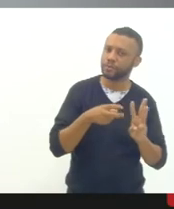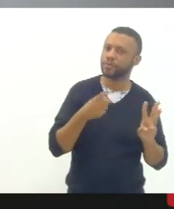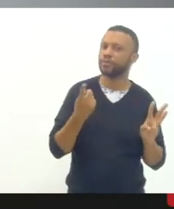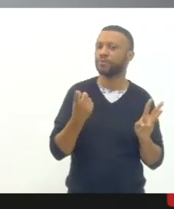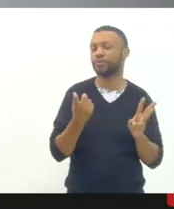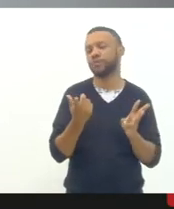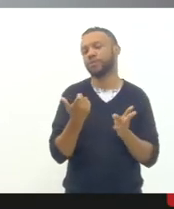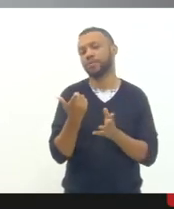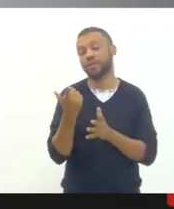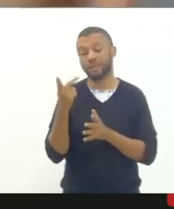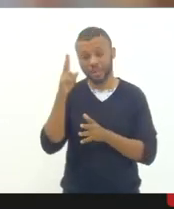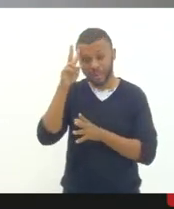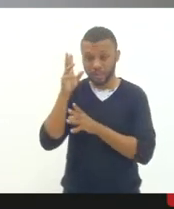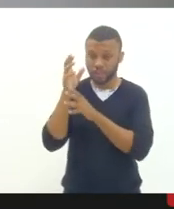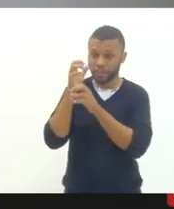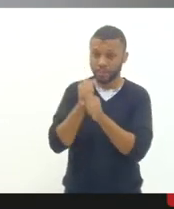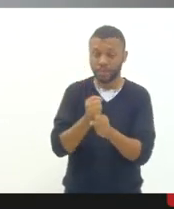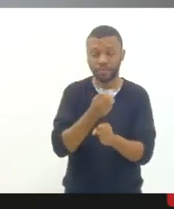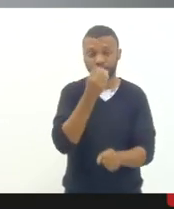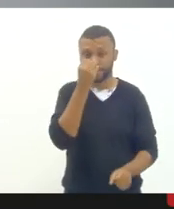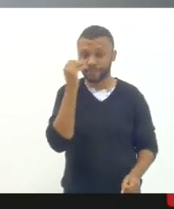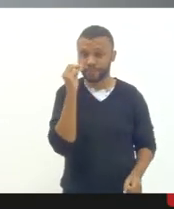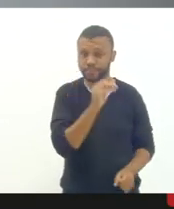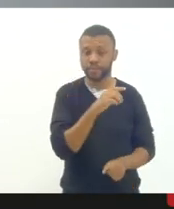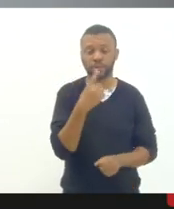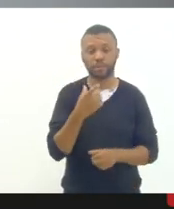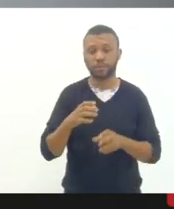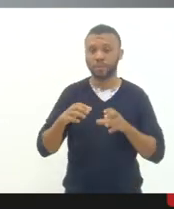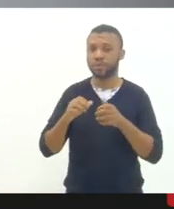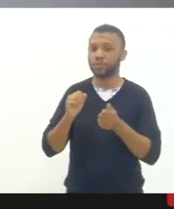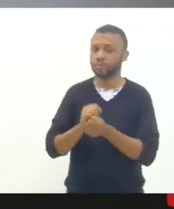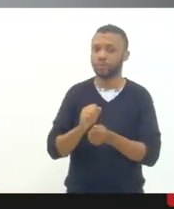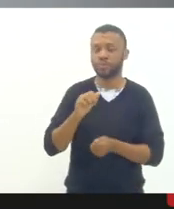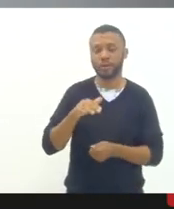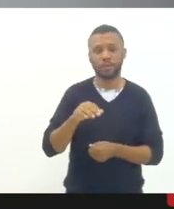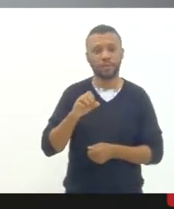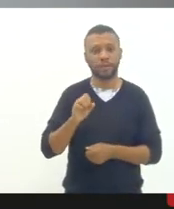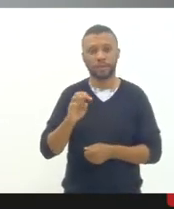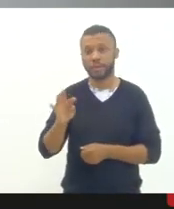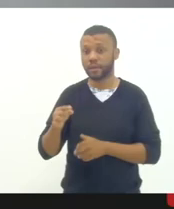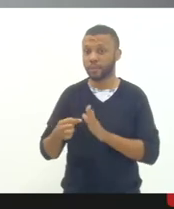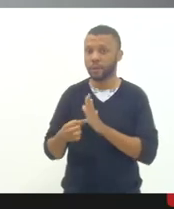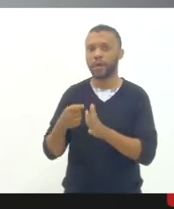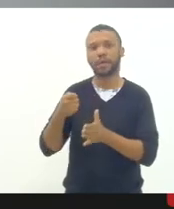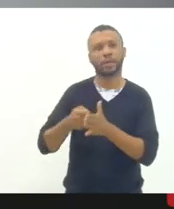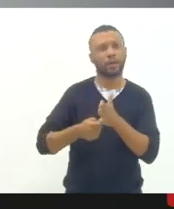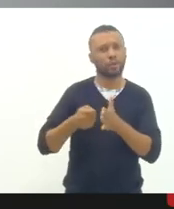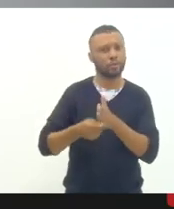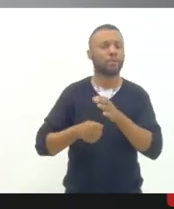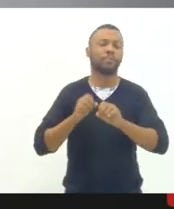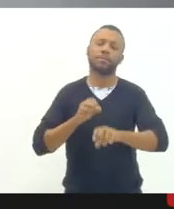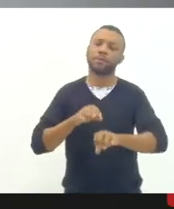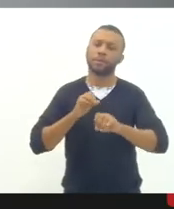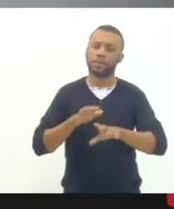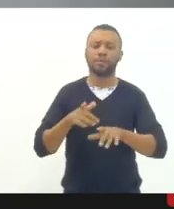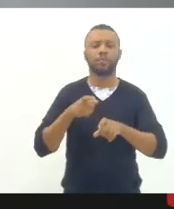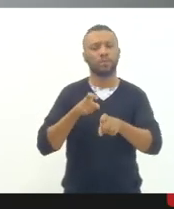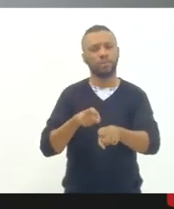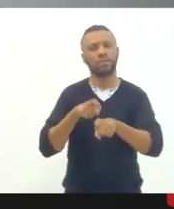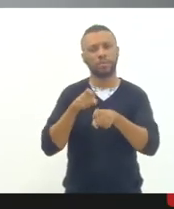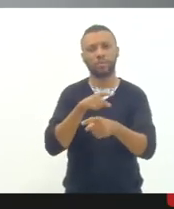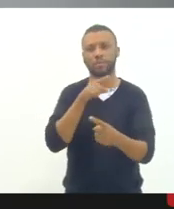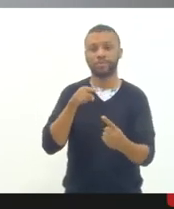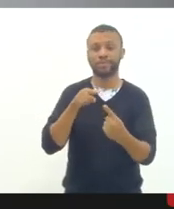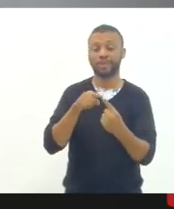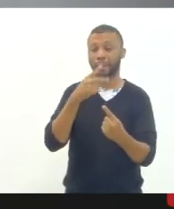foram marginalizadas e a gente está aqui com a MST também que traz essa luta para a educação do campo que é uma das metas que está em